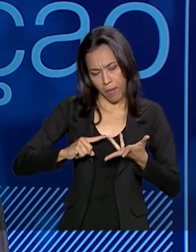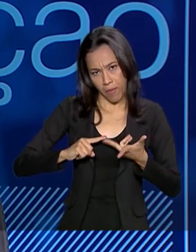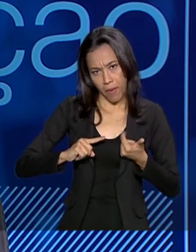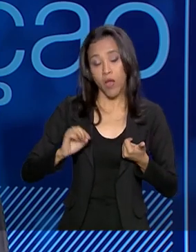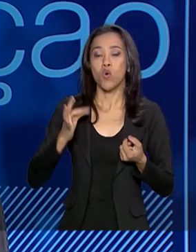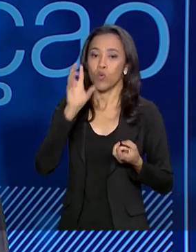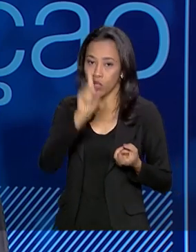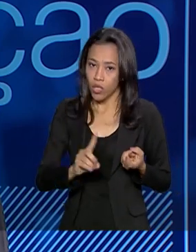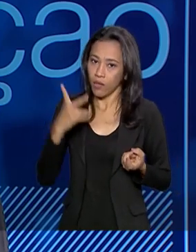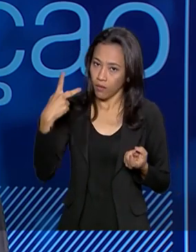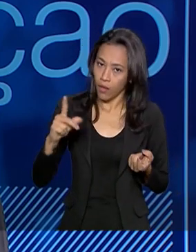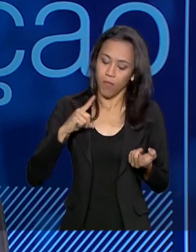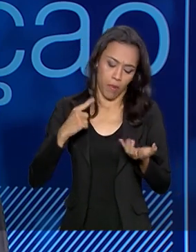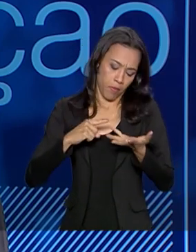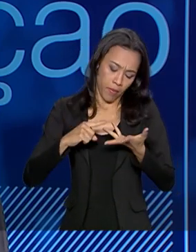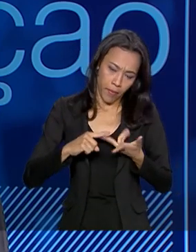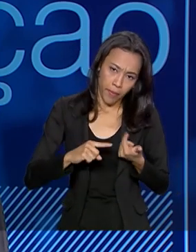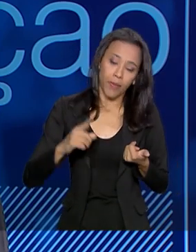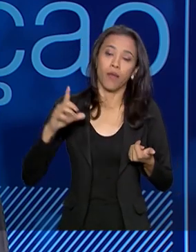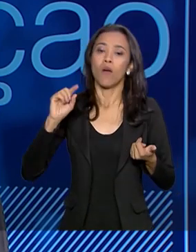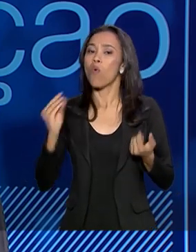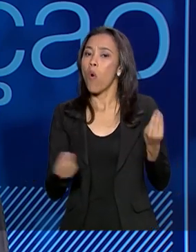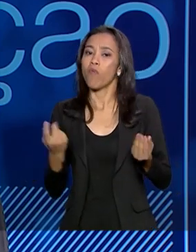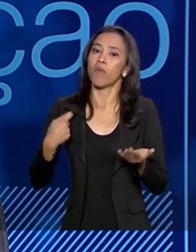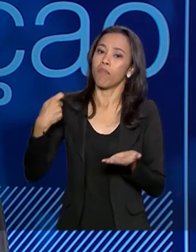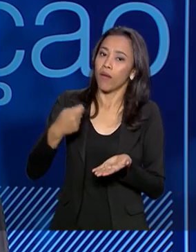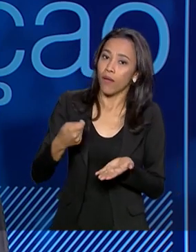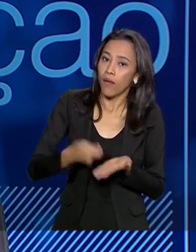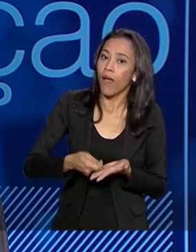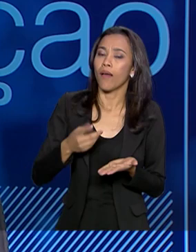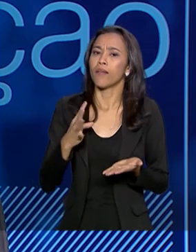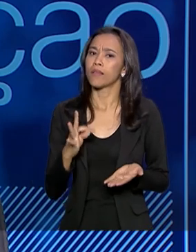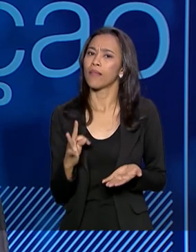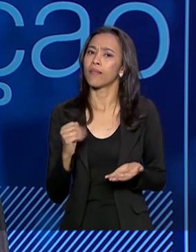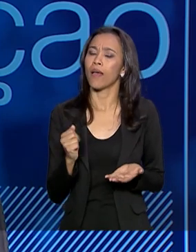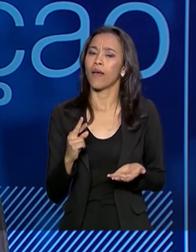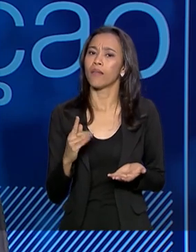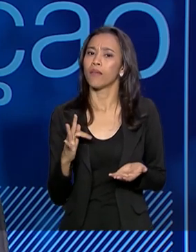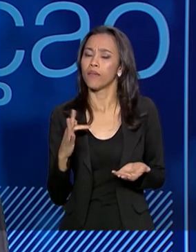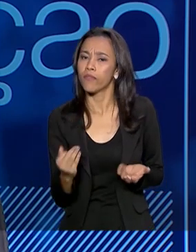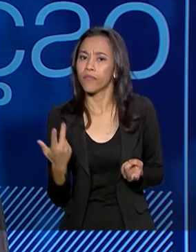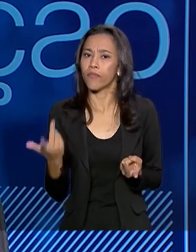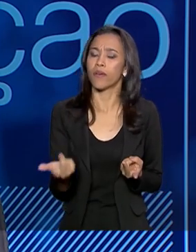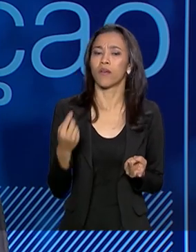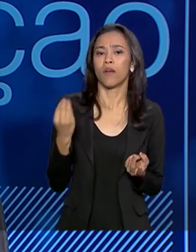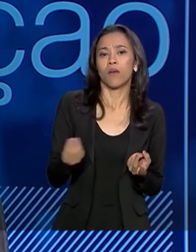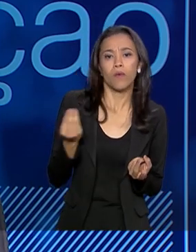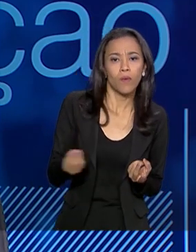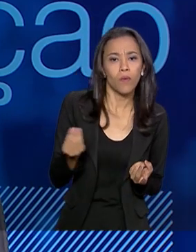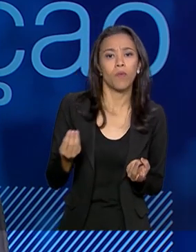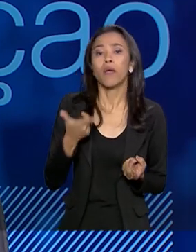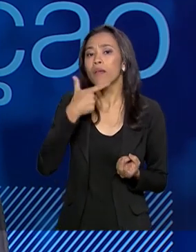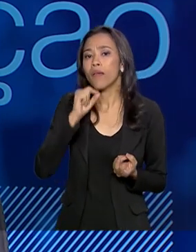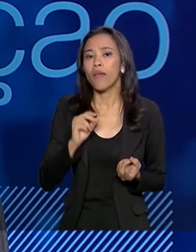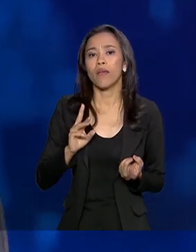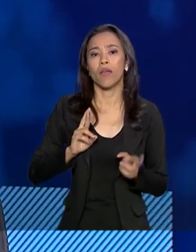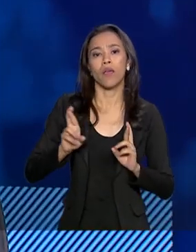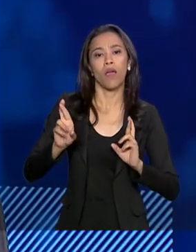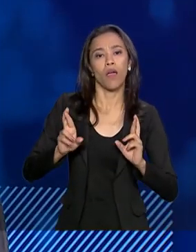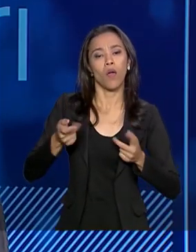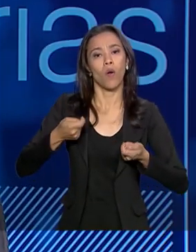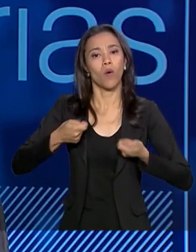ela tem, como é que ela vai se remunerar, ou seja, ela cobra tarifa, quais são os direitos de exploração daquele ativo, quem regula essa